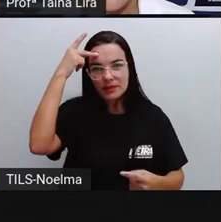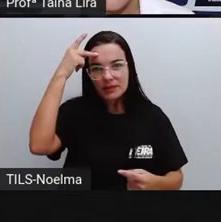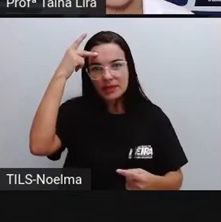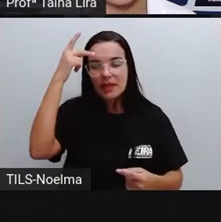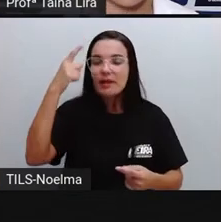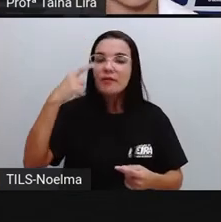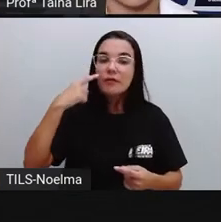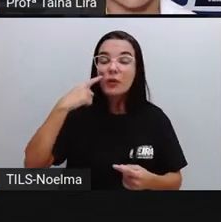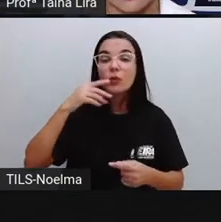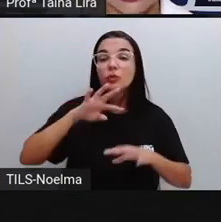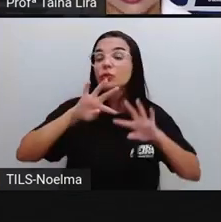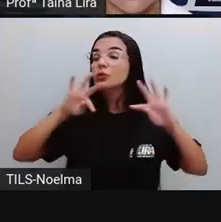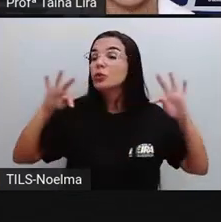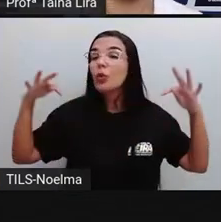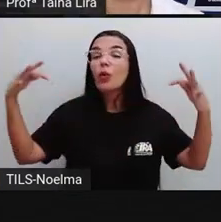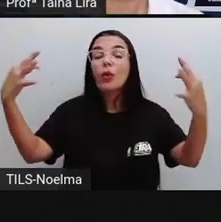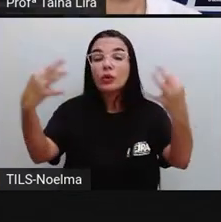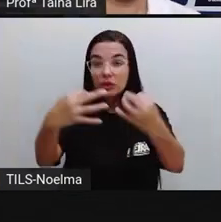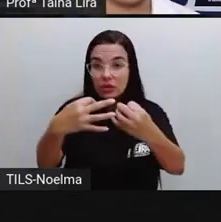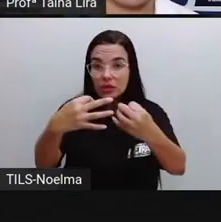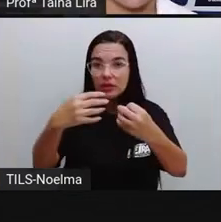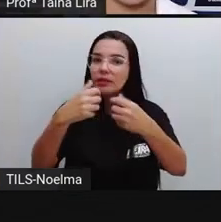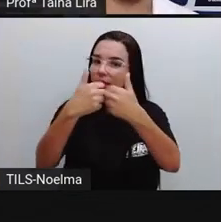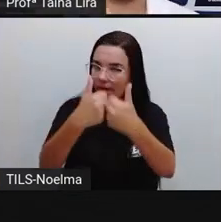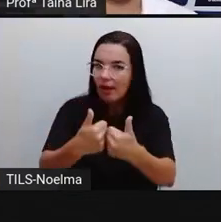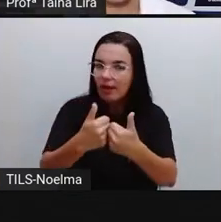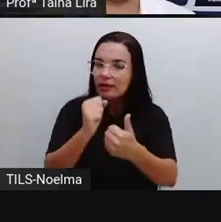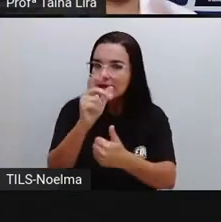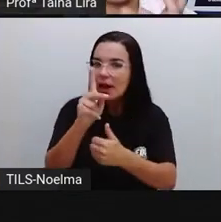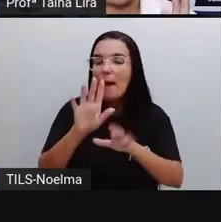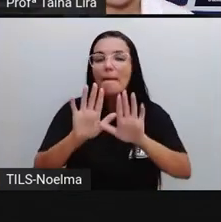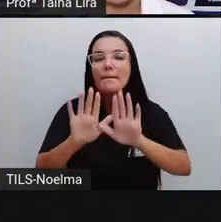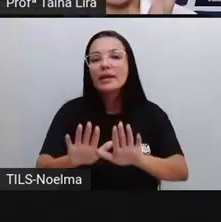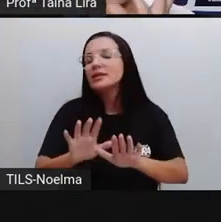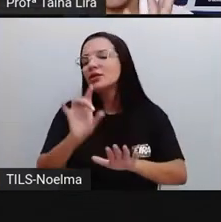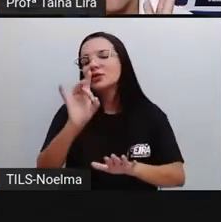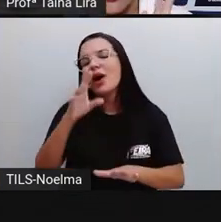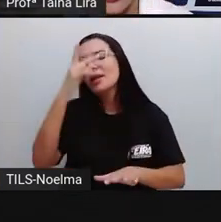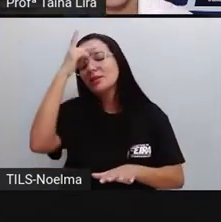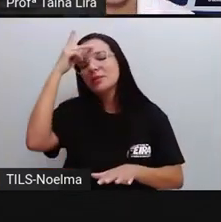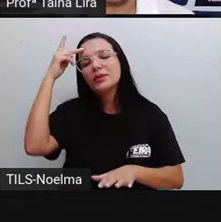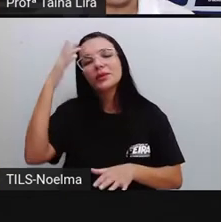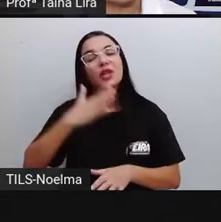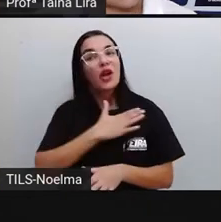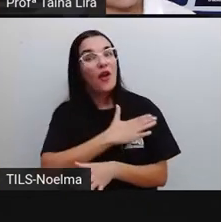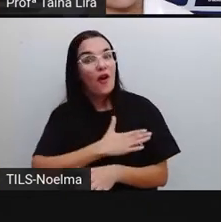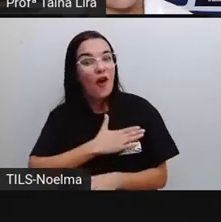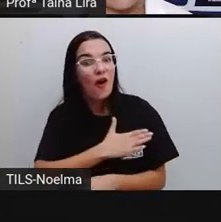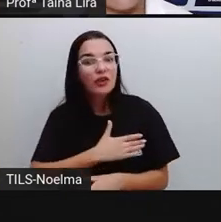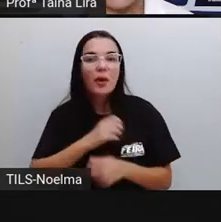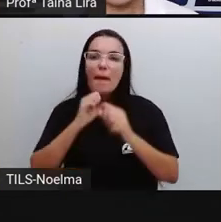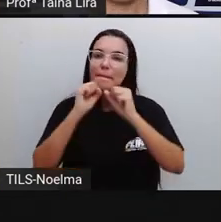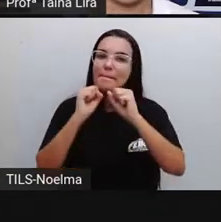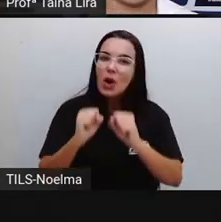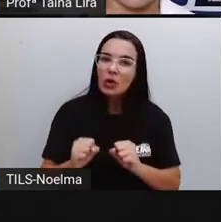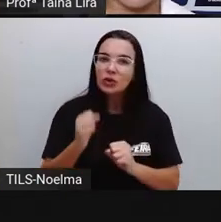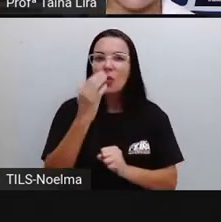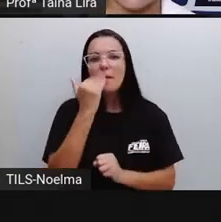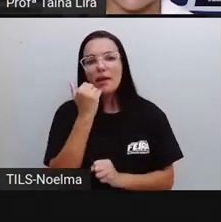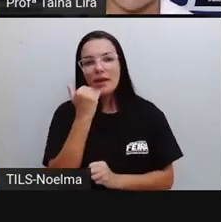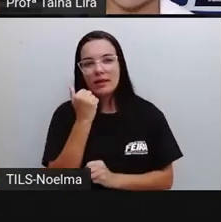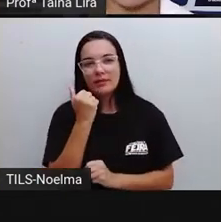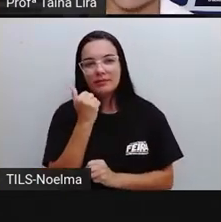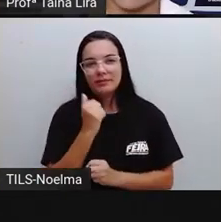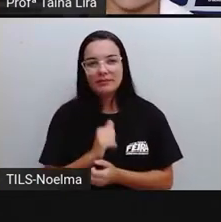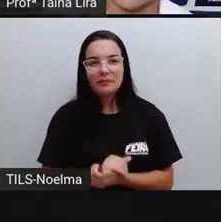público que tem as restrições. Ela fez pensando nas pessoas que gostam de chocolate. Apesar